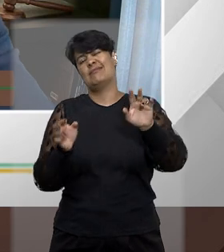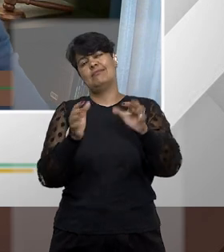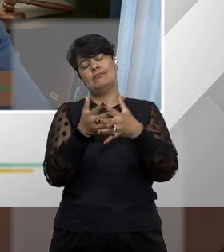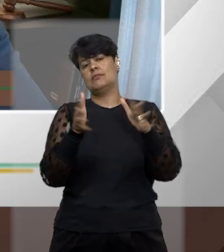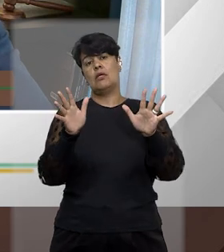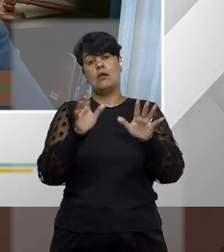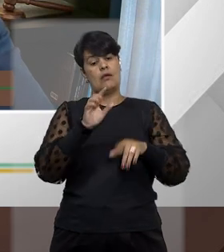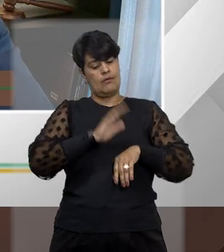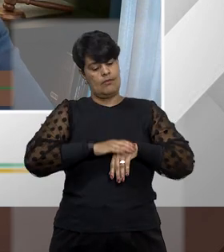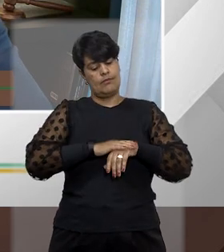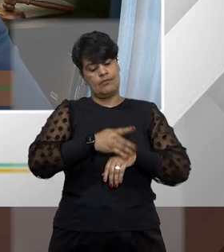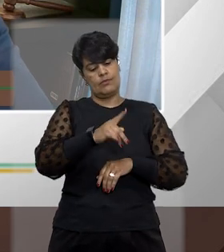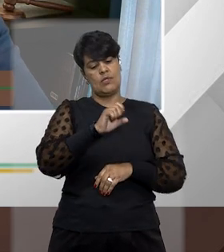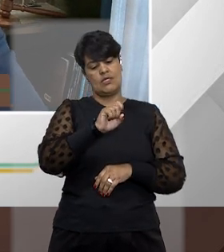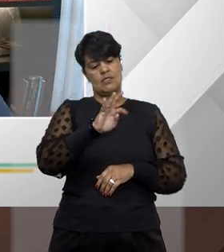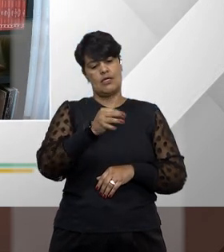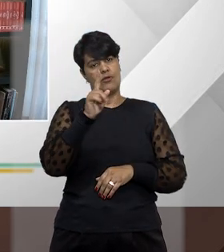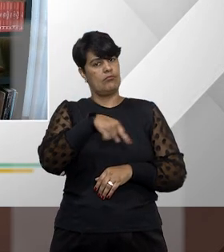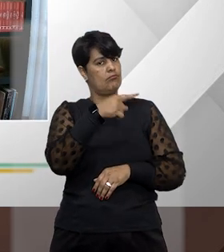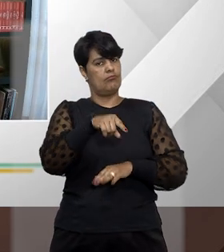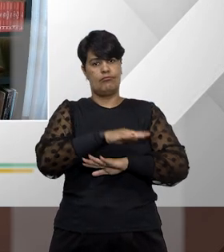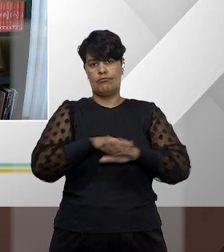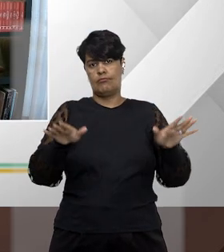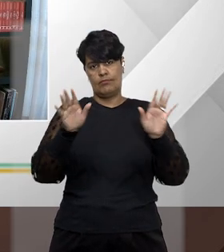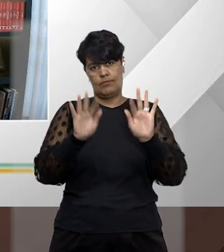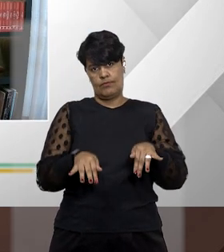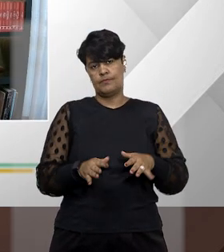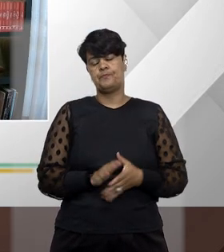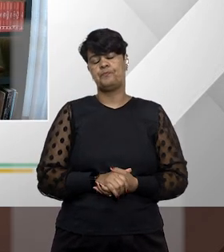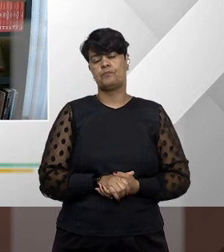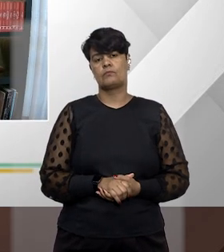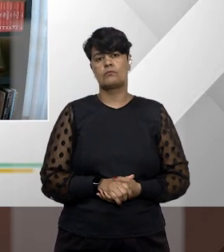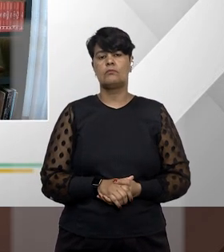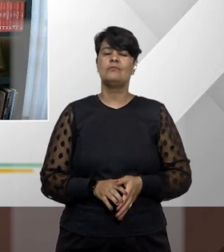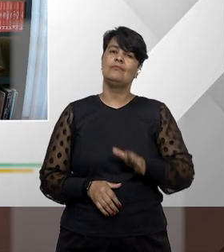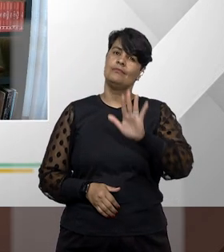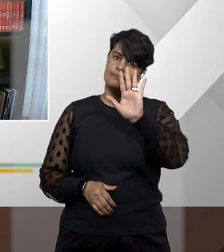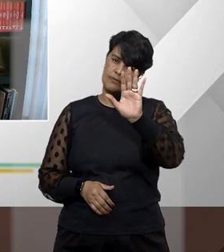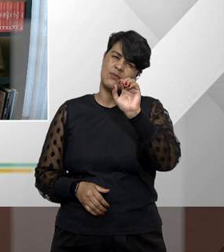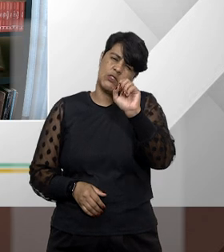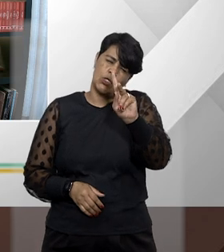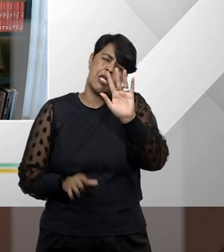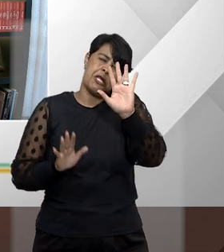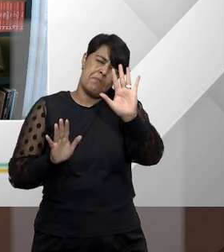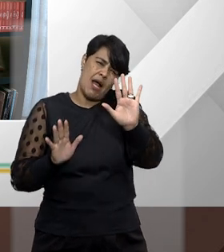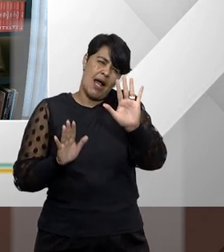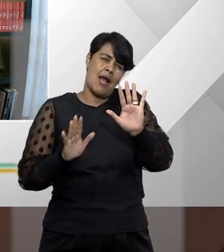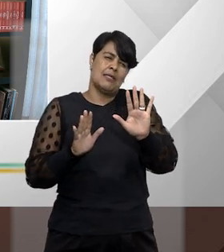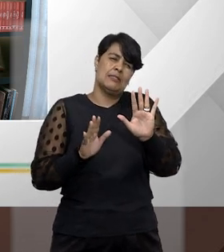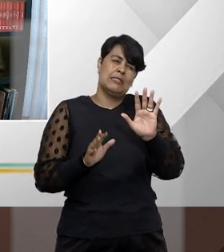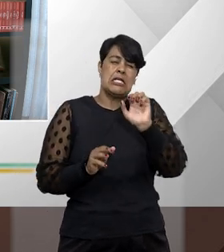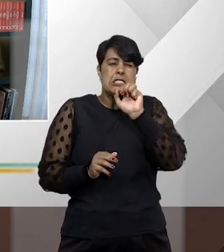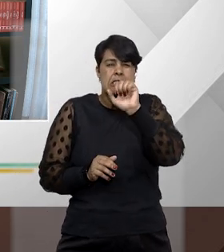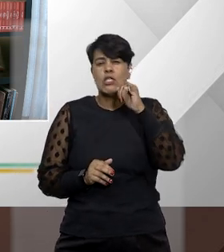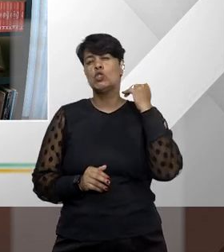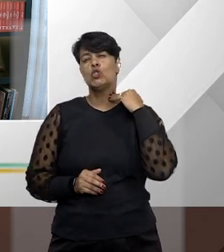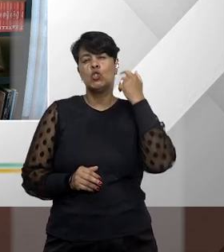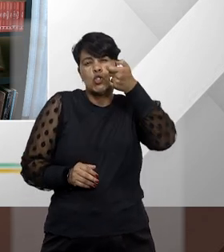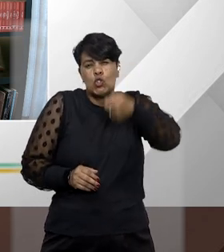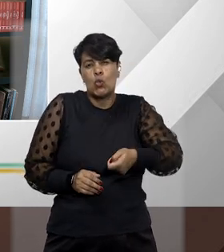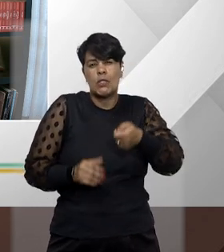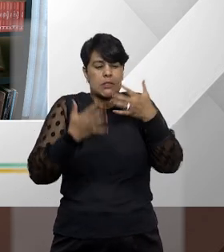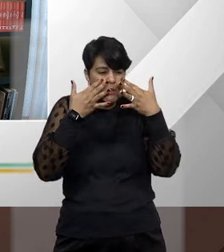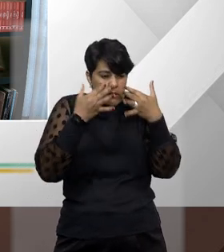extinguindo o processo mas se o juízo não se atentou sobre